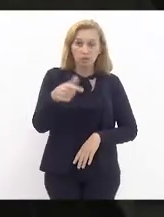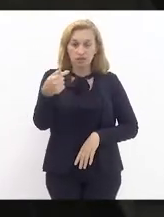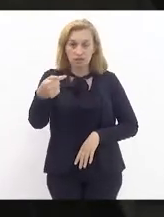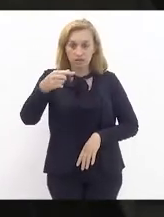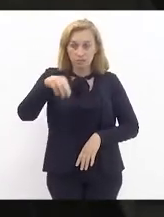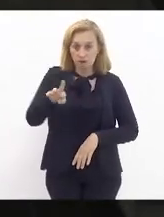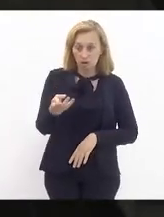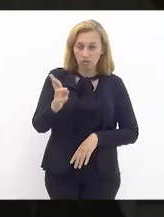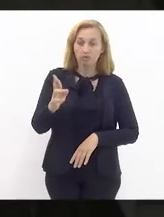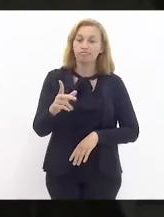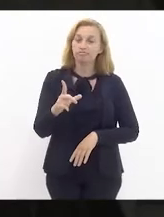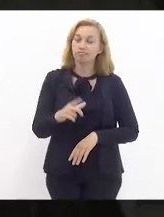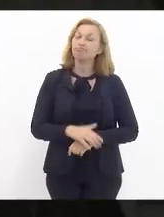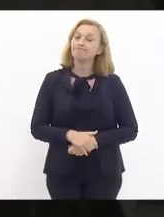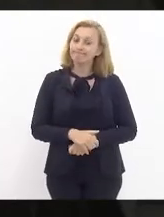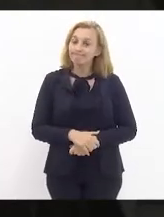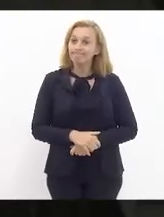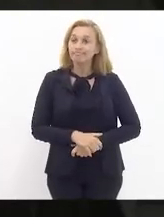Caixa ele tem.